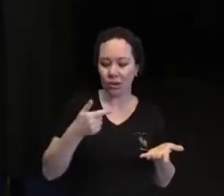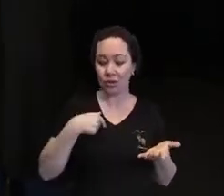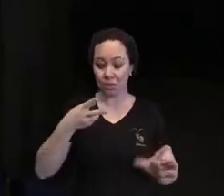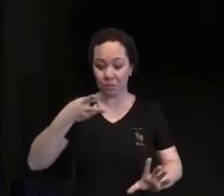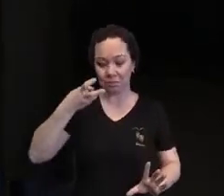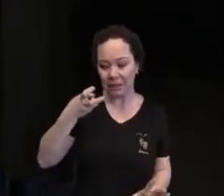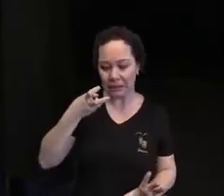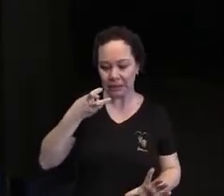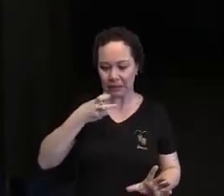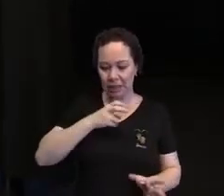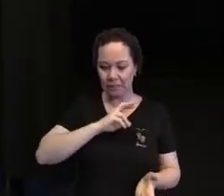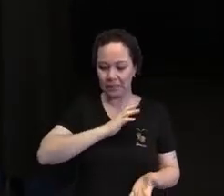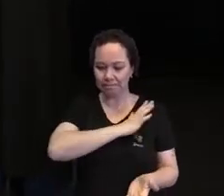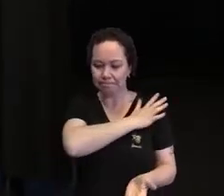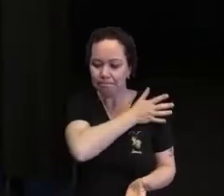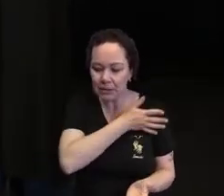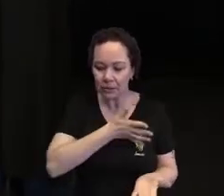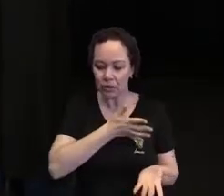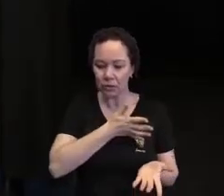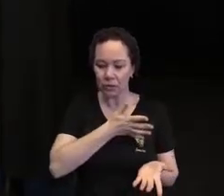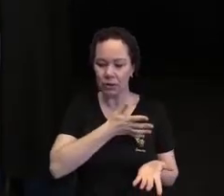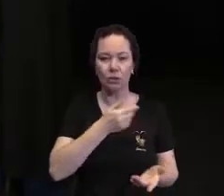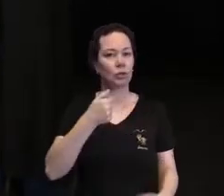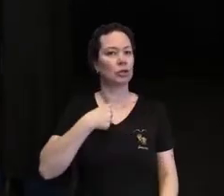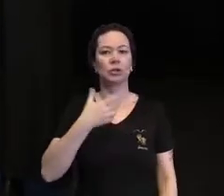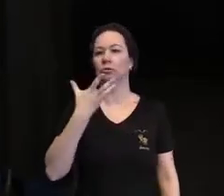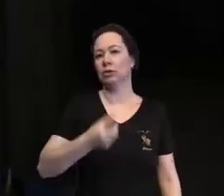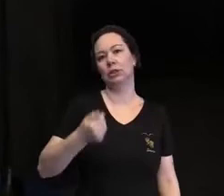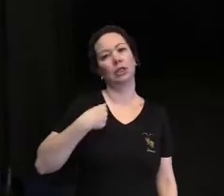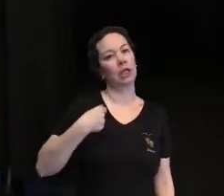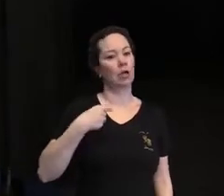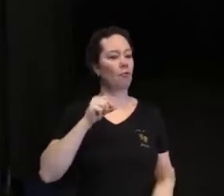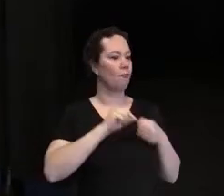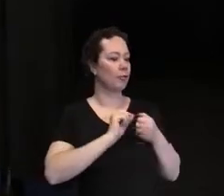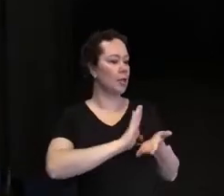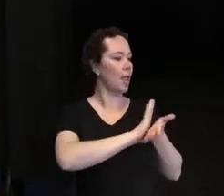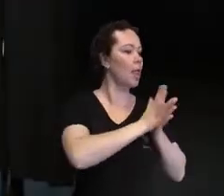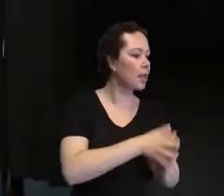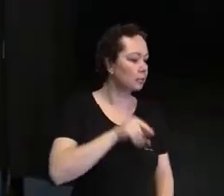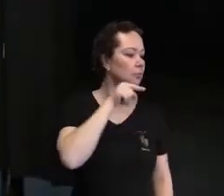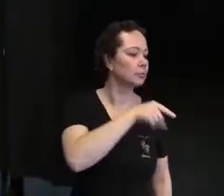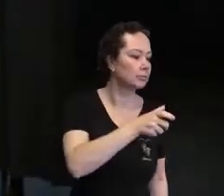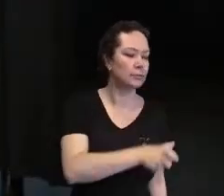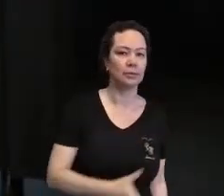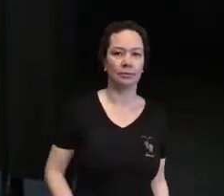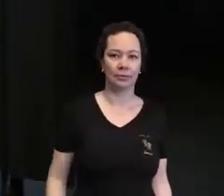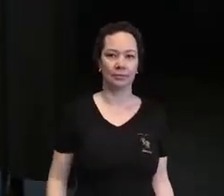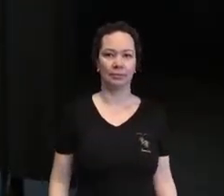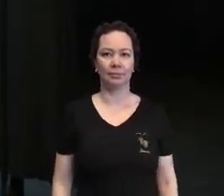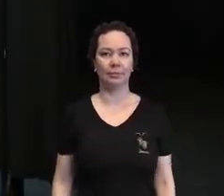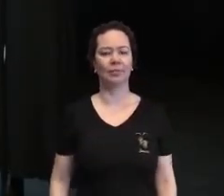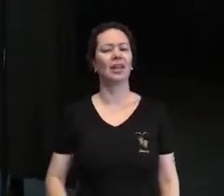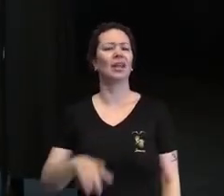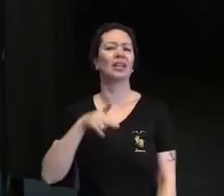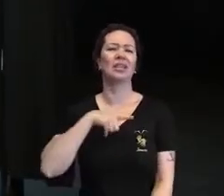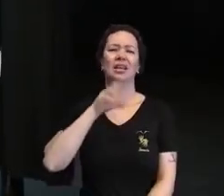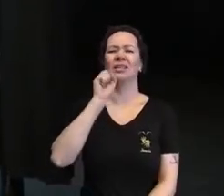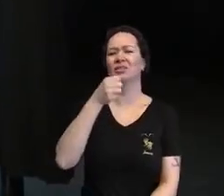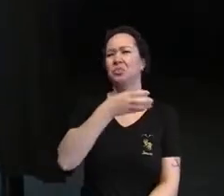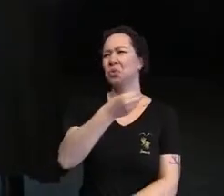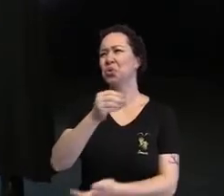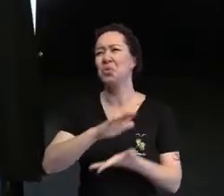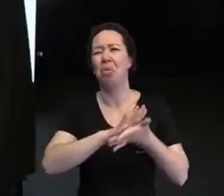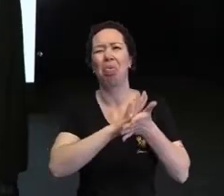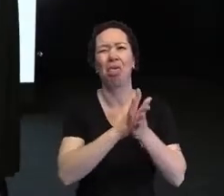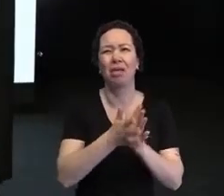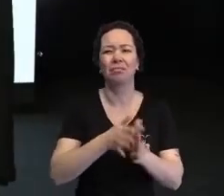isso não nos autoriza ser preconceituoso contra outro grupo. E a gente tem vários casos aí de preconceitos